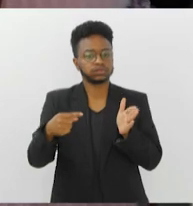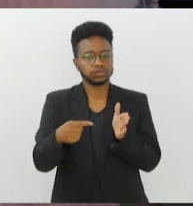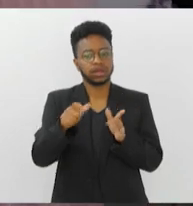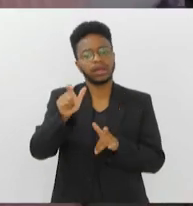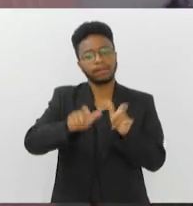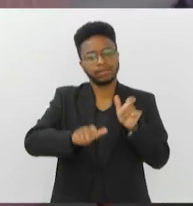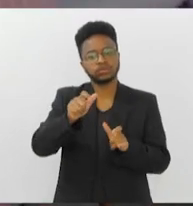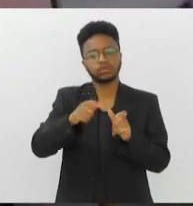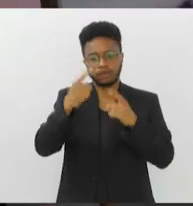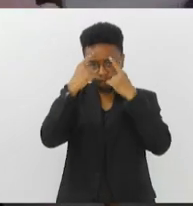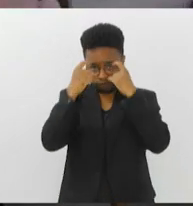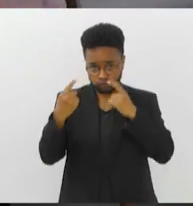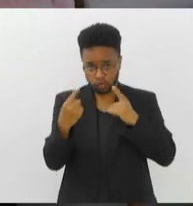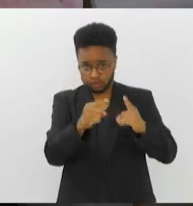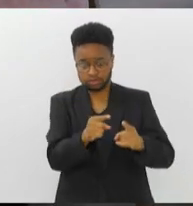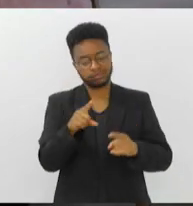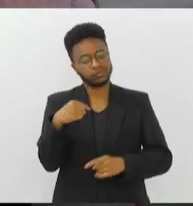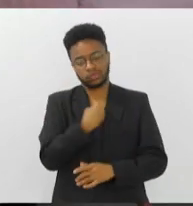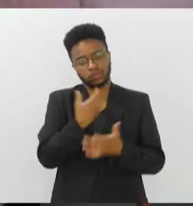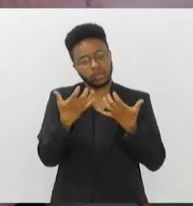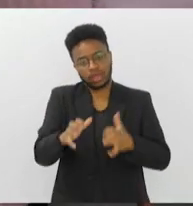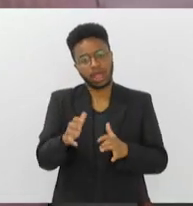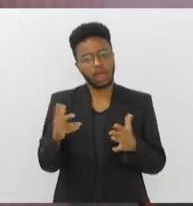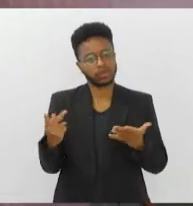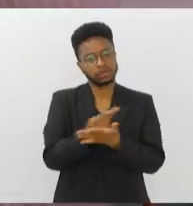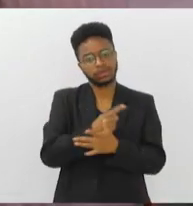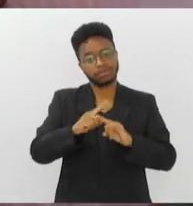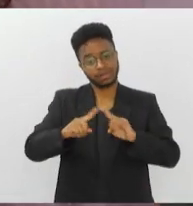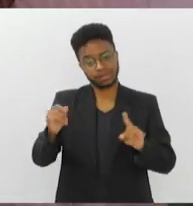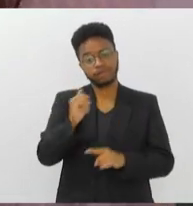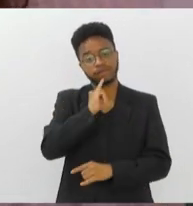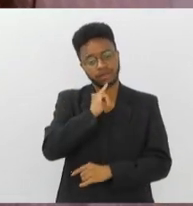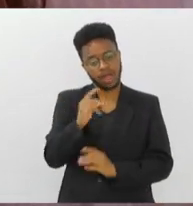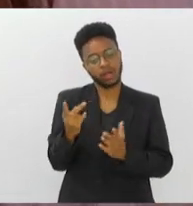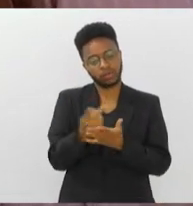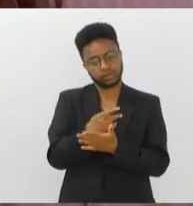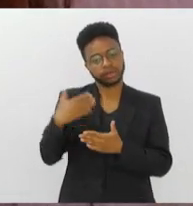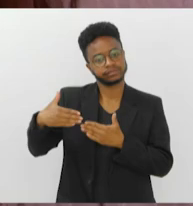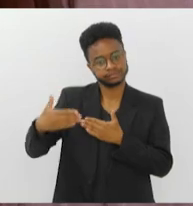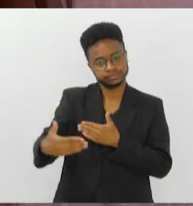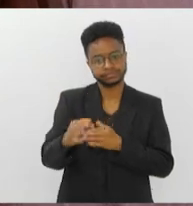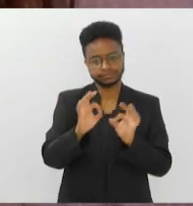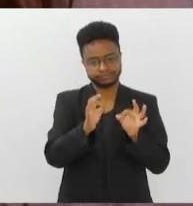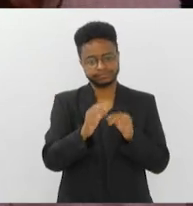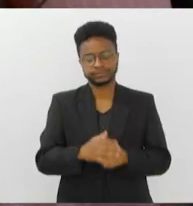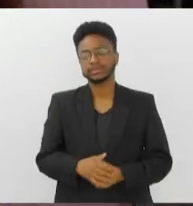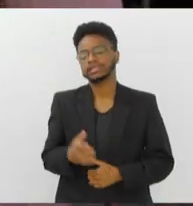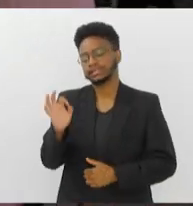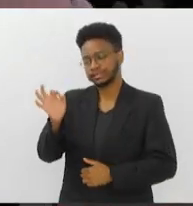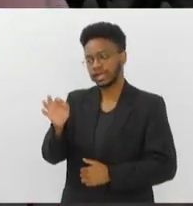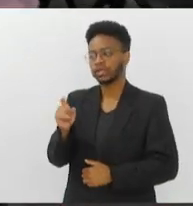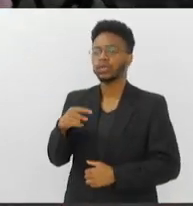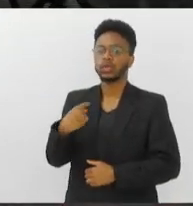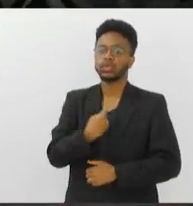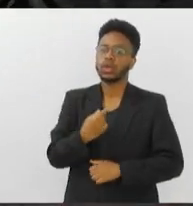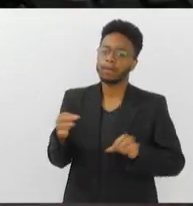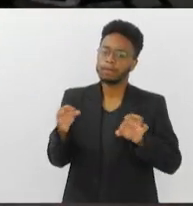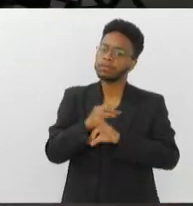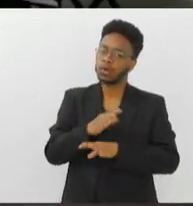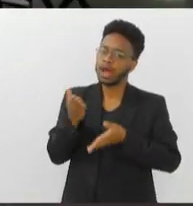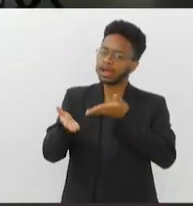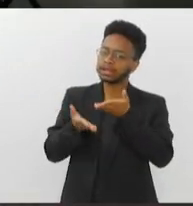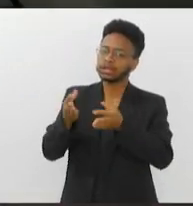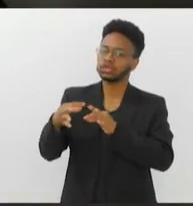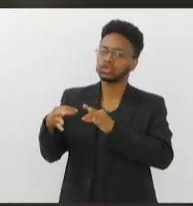quem pratica a violência. A gente não queria que isso acontecesse, mas, infelizmente, são casos aí que têm acontecido. Sim, com certeza. E nós estamos aí prontos para atender